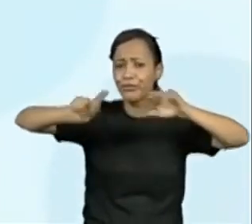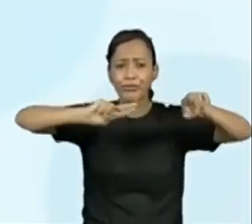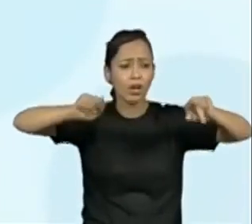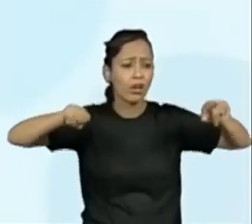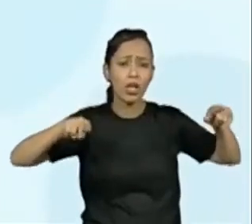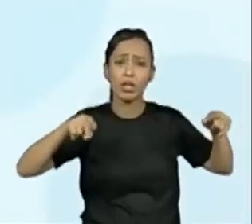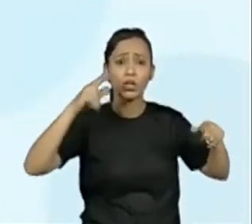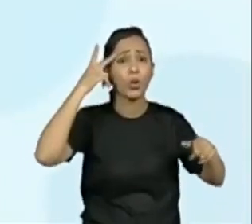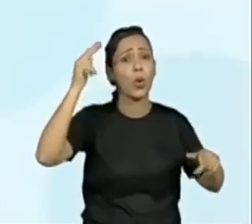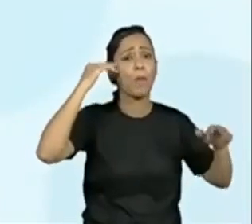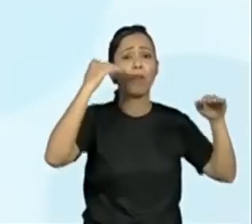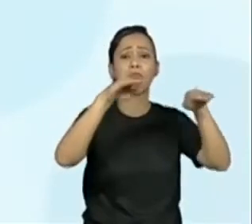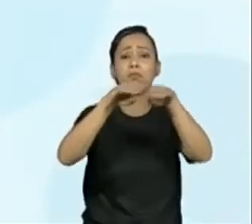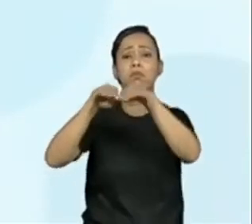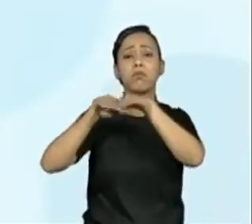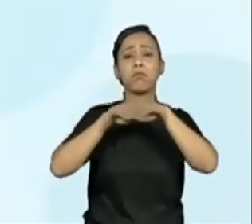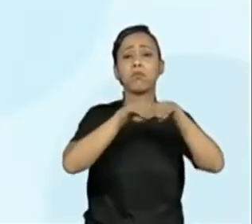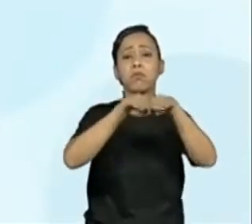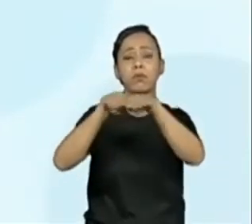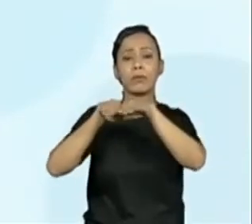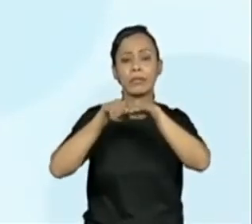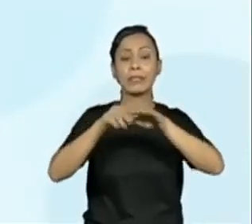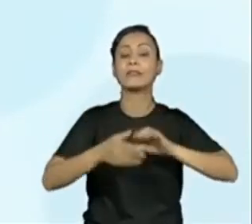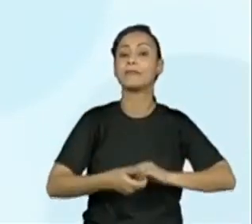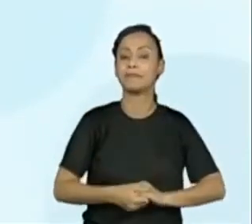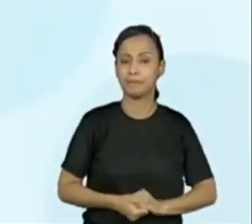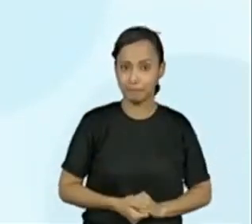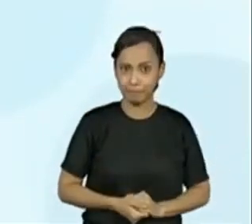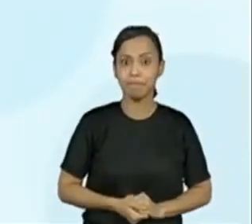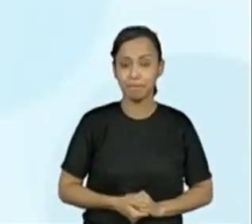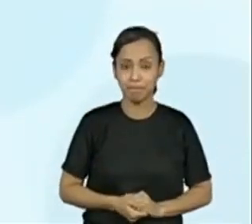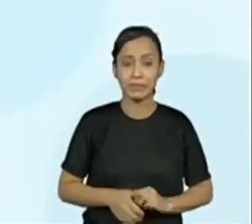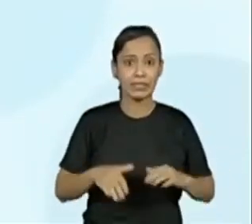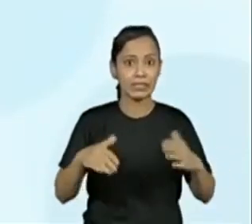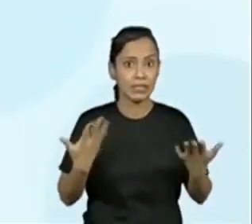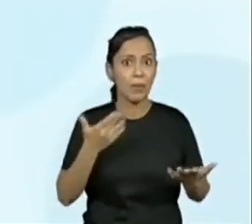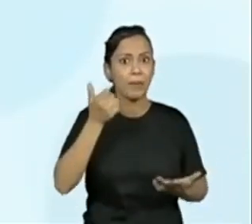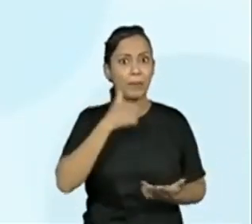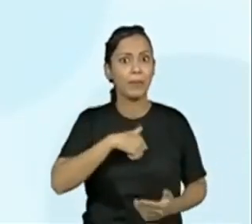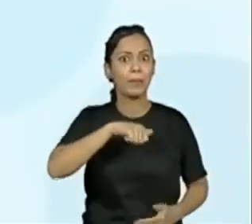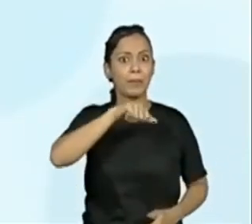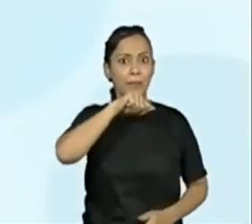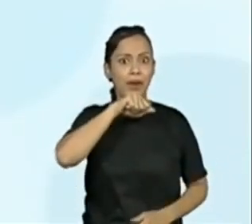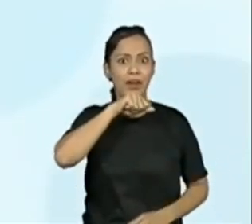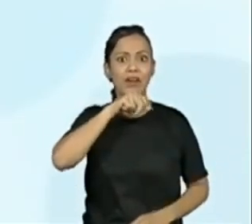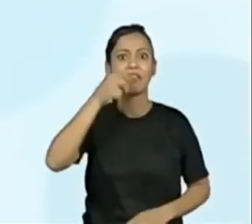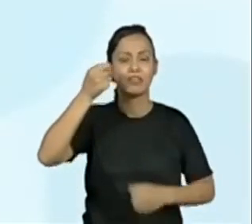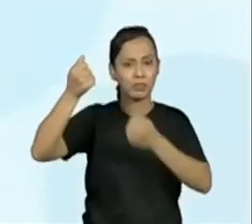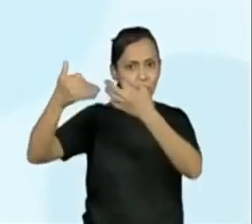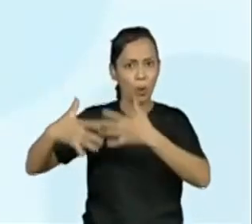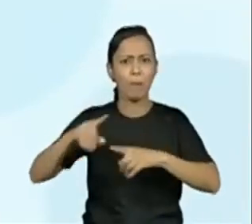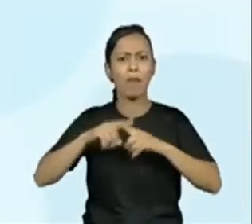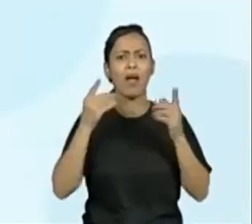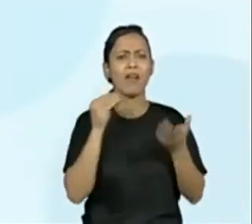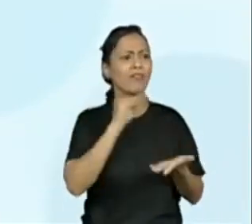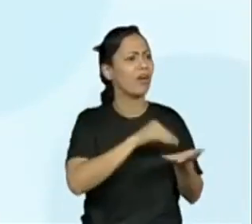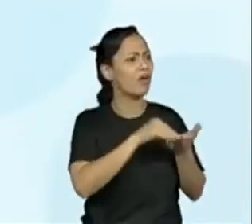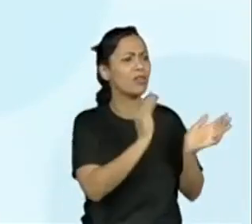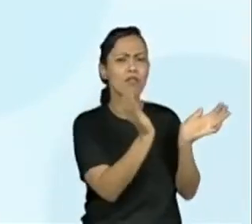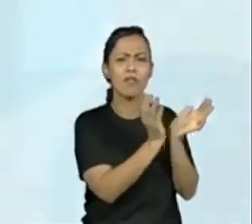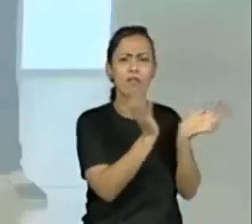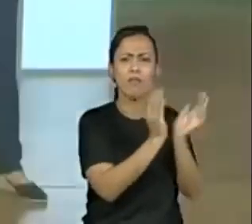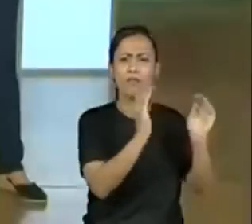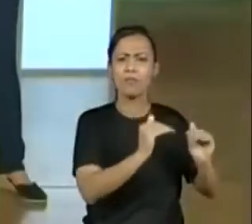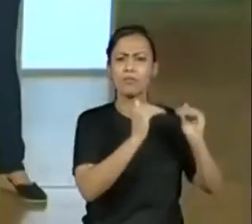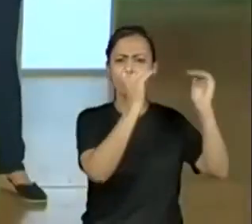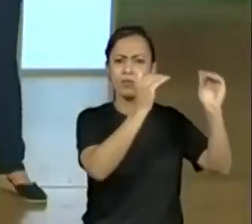Legal esse depoimento da mãe, mas também até esse momento não falou o envolvimento da Academia Brasileira de Letras. É, ainda